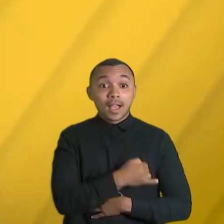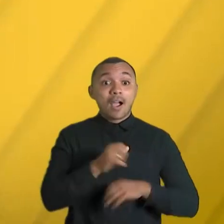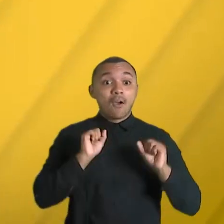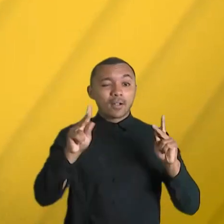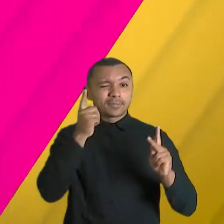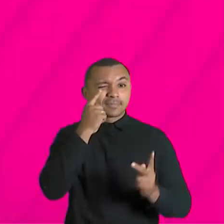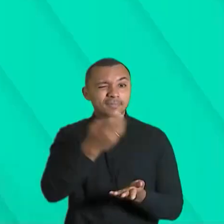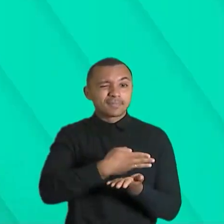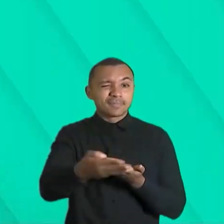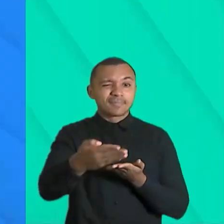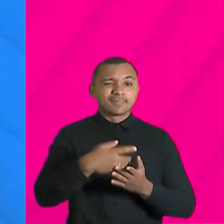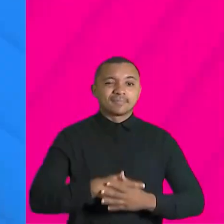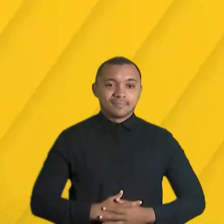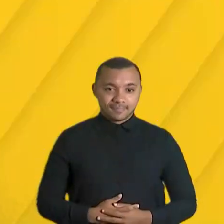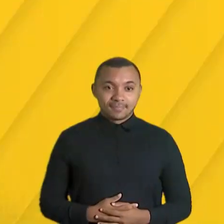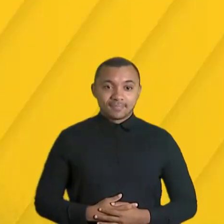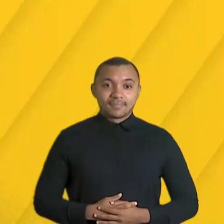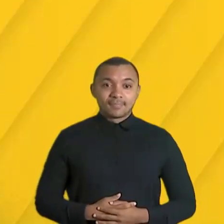só vamos!